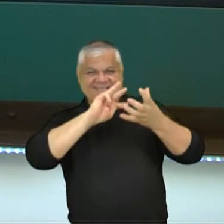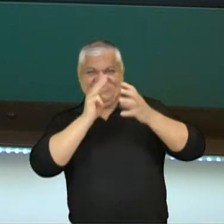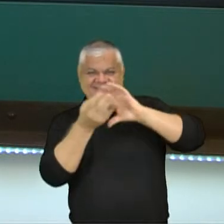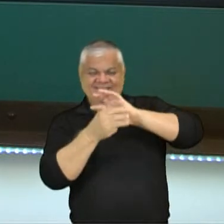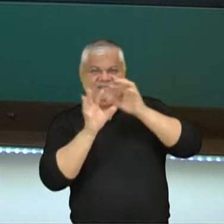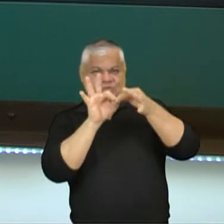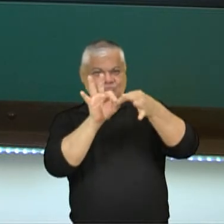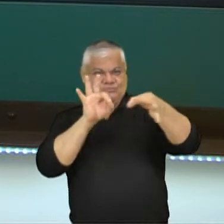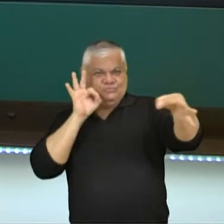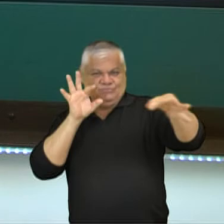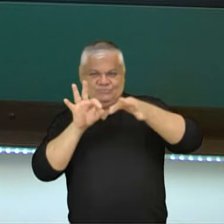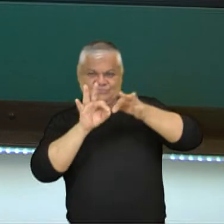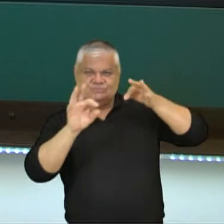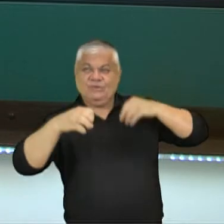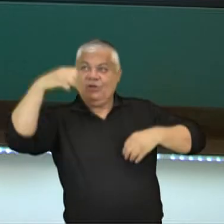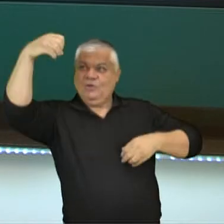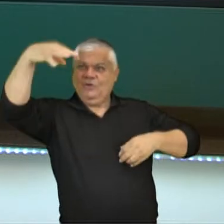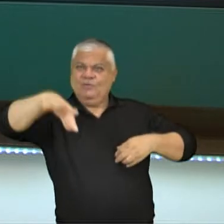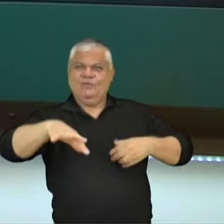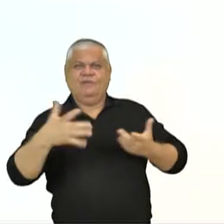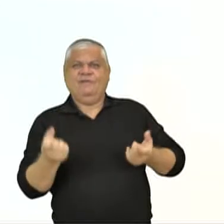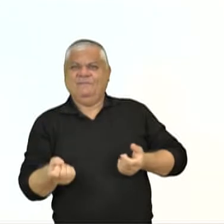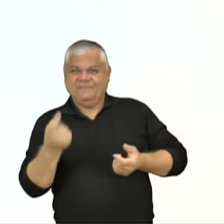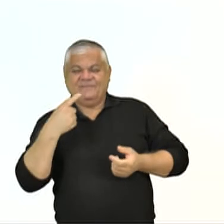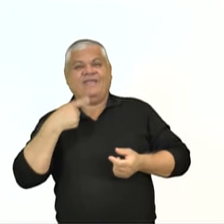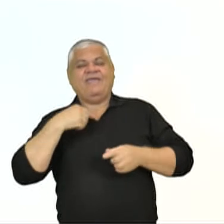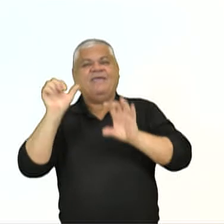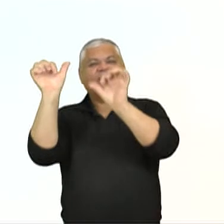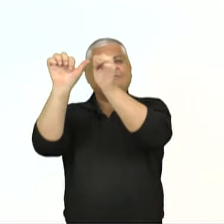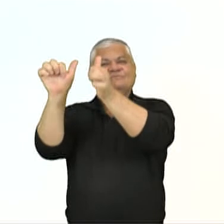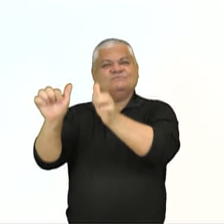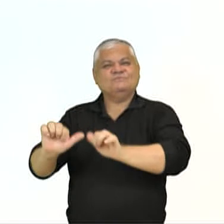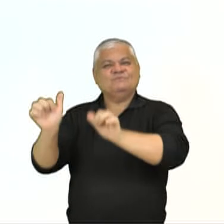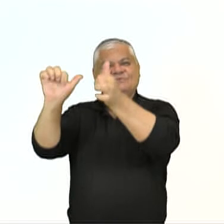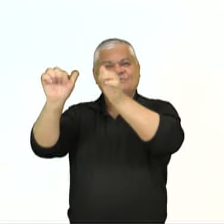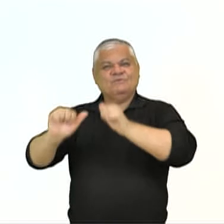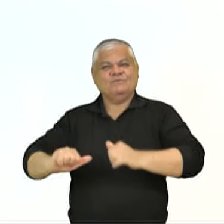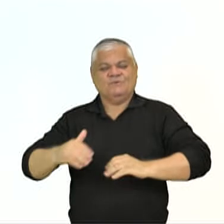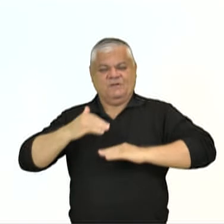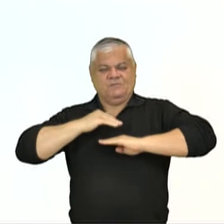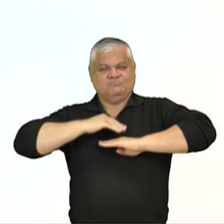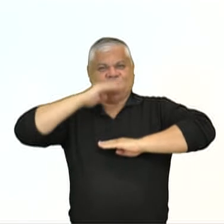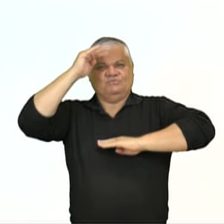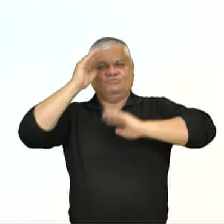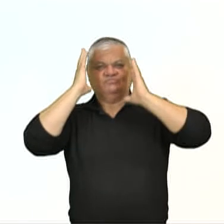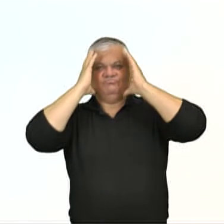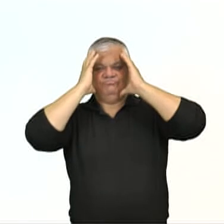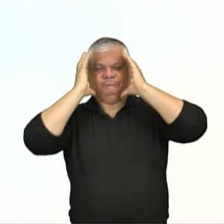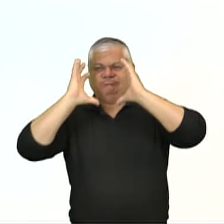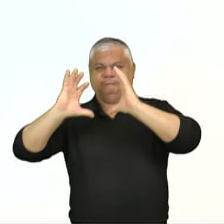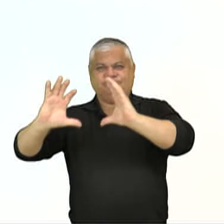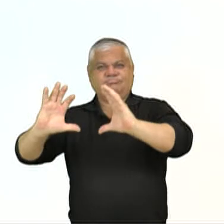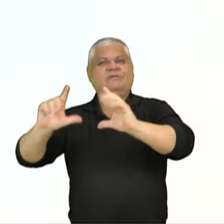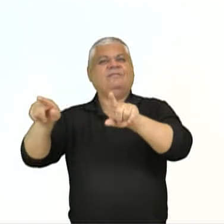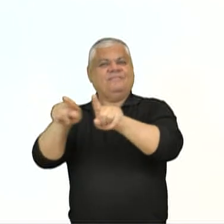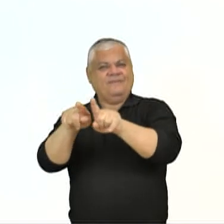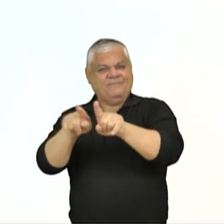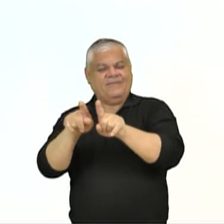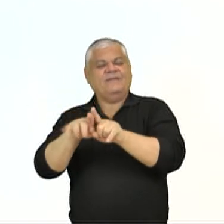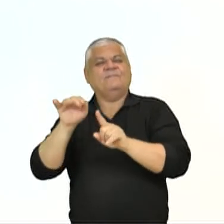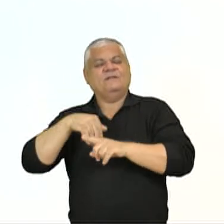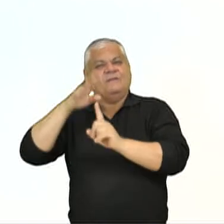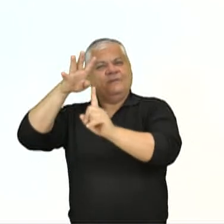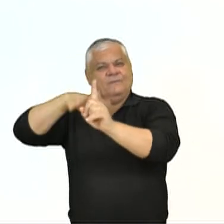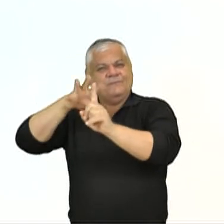verdadeira, chega lá perto, a ilusão. E nós vimos também a parte de escultura, a invenção do busto, a invenção romana, a questão dos ancestrais, a